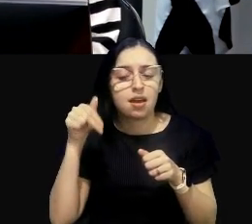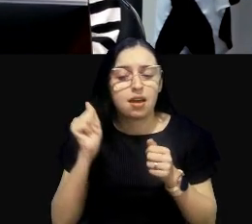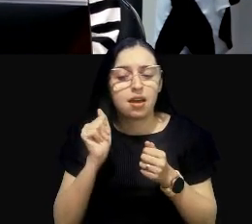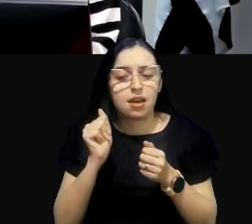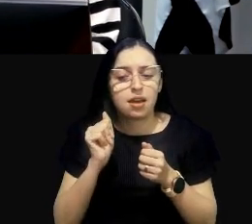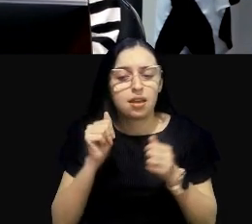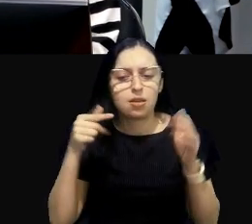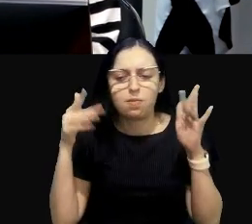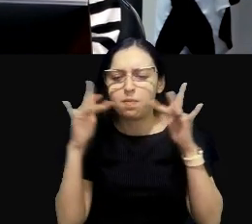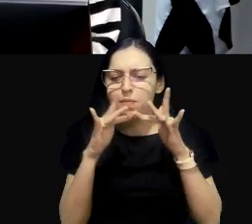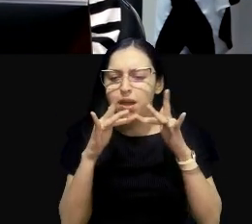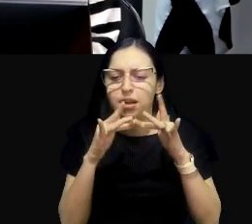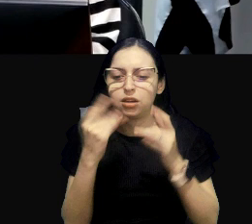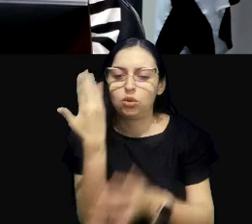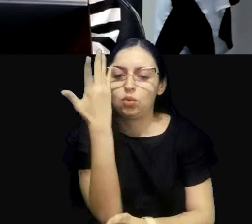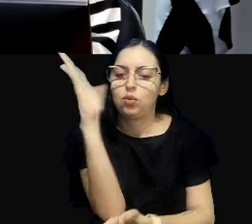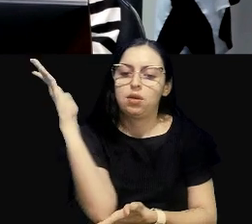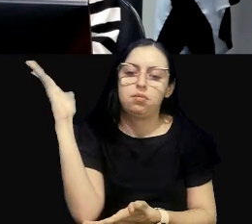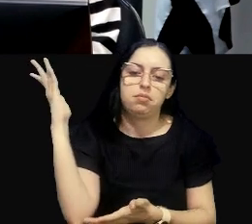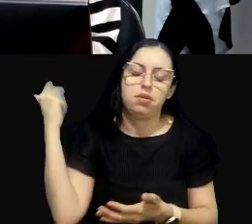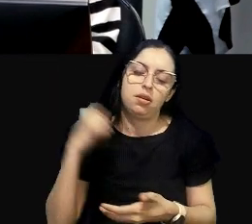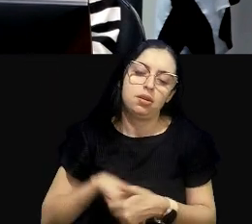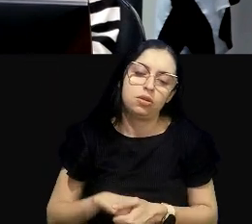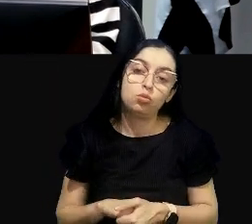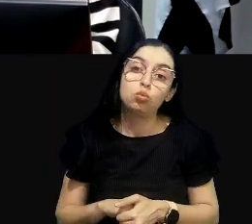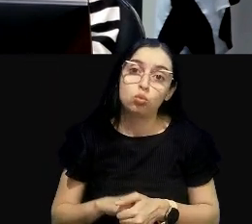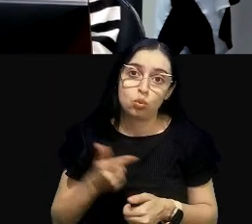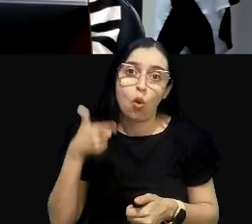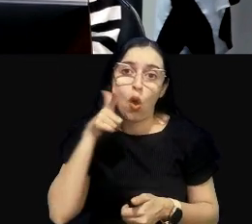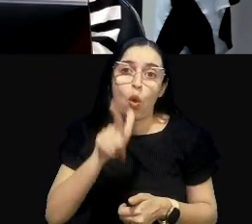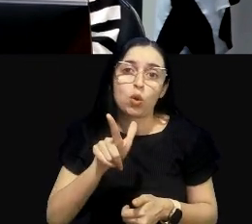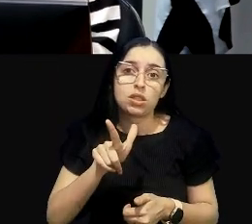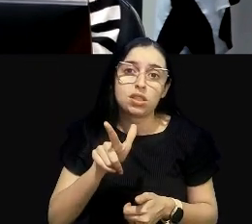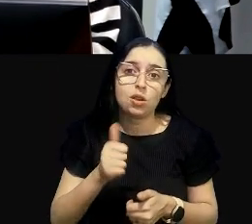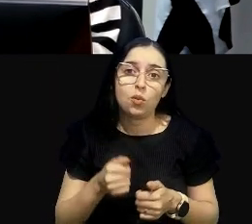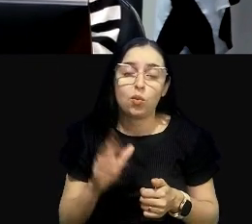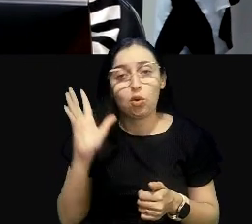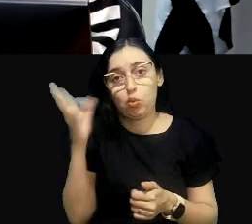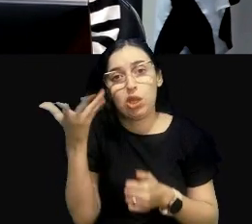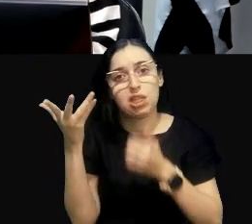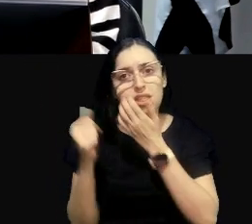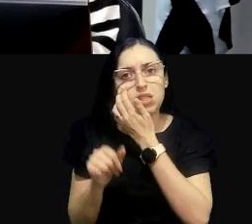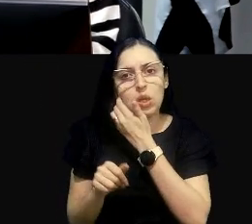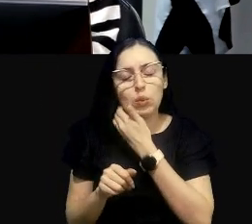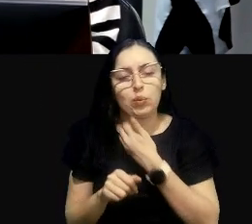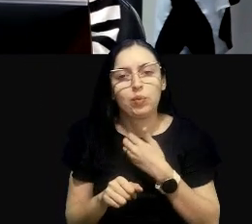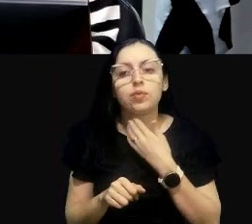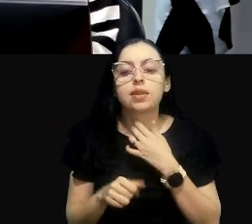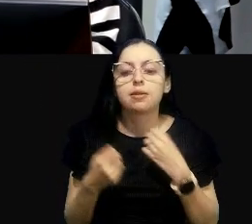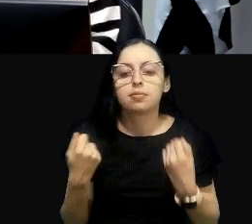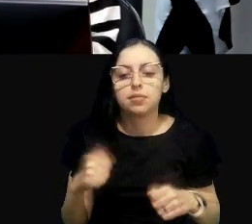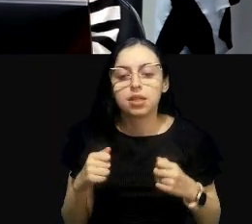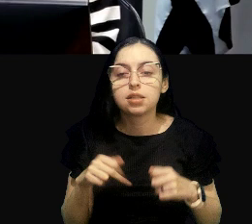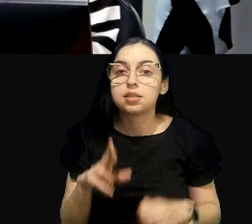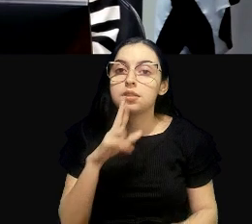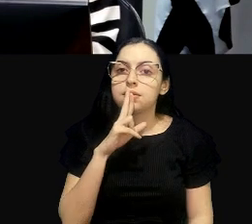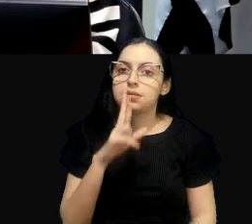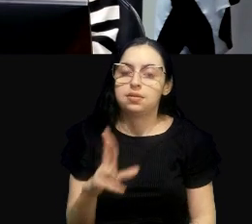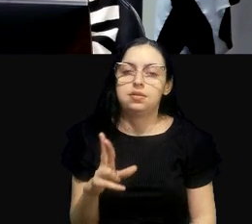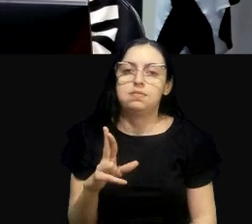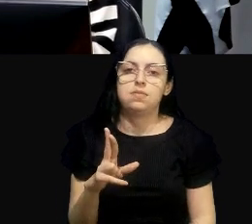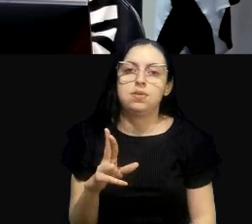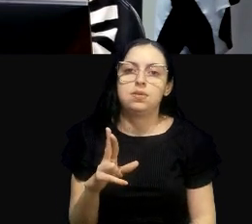o impacto, então eu tenho que dar respostas